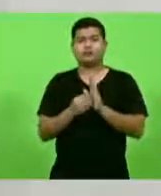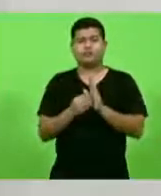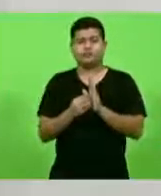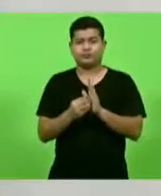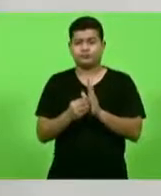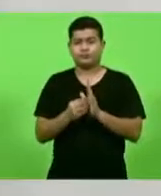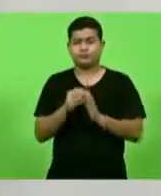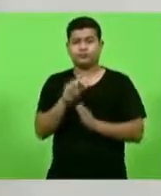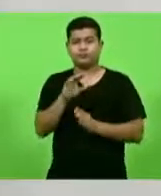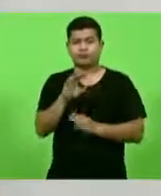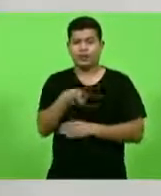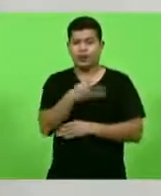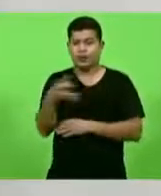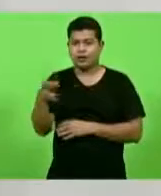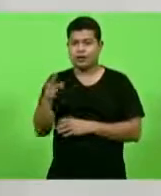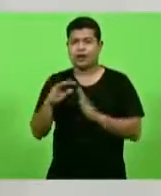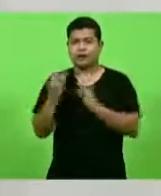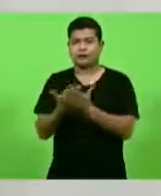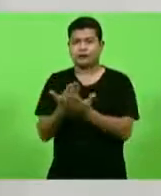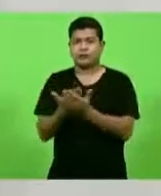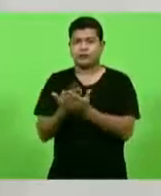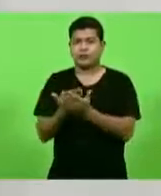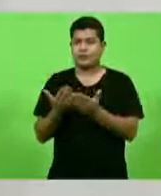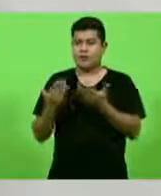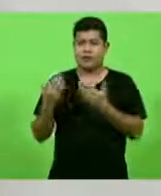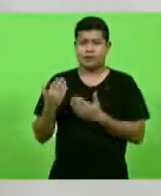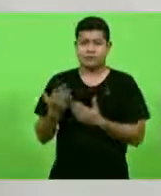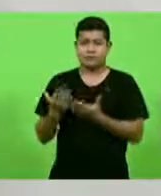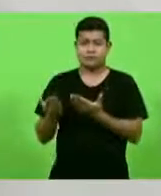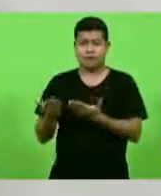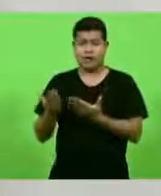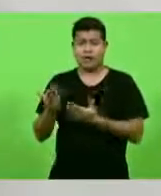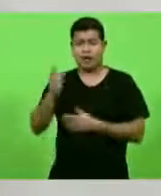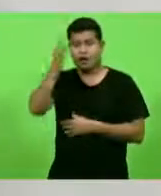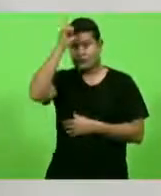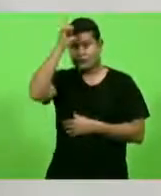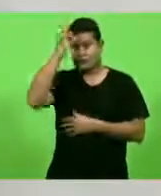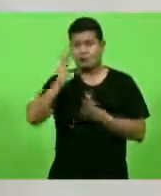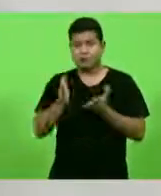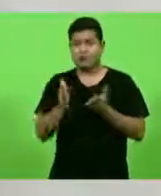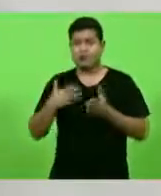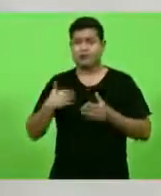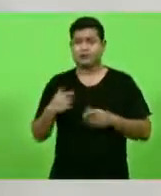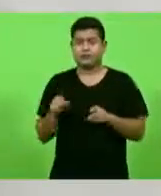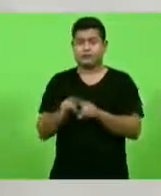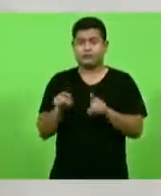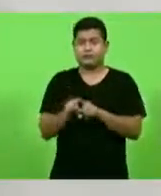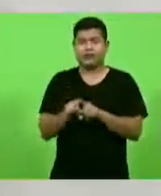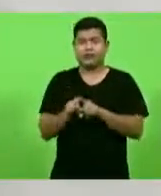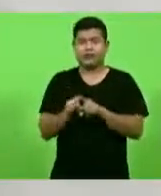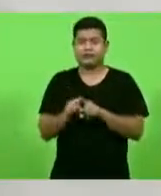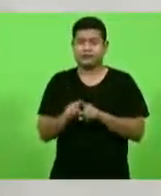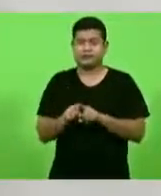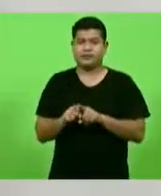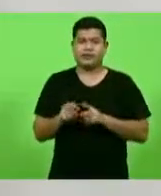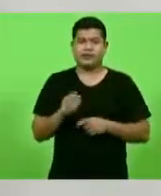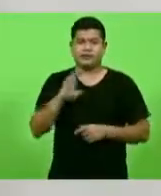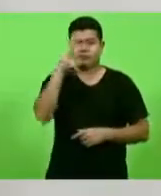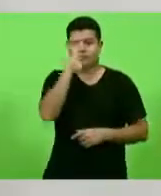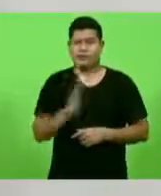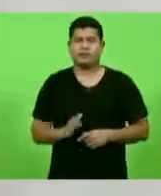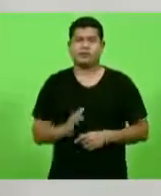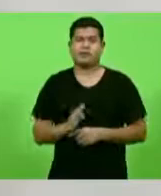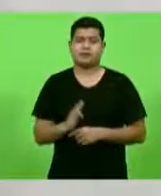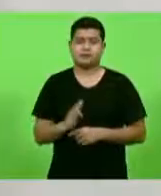desse blumenauense alemão naturalizado e que faz jus a toda essa história.